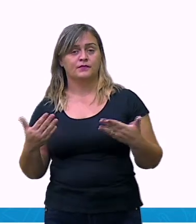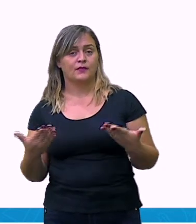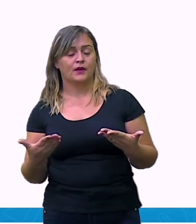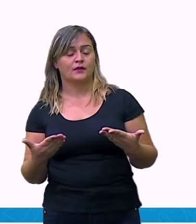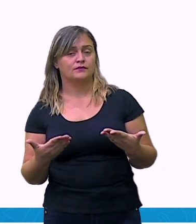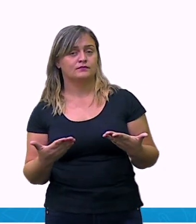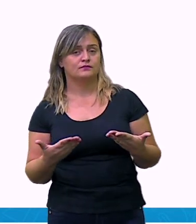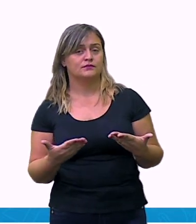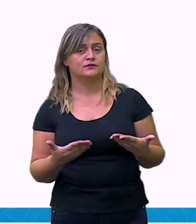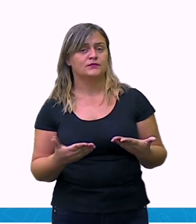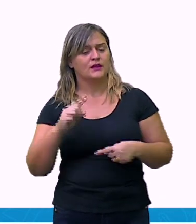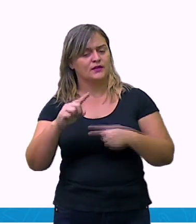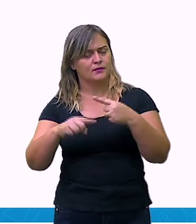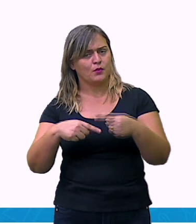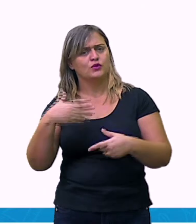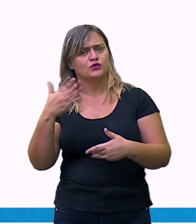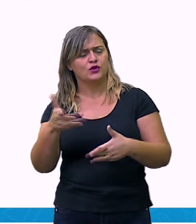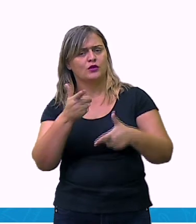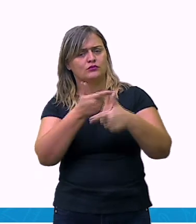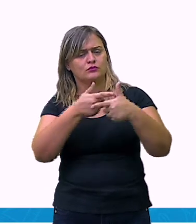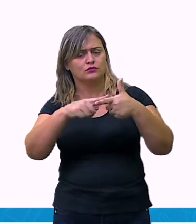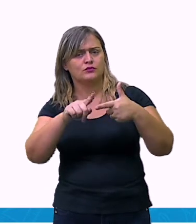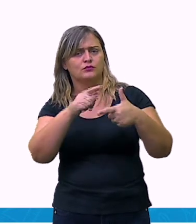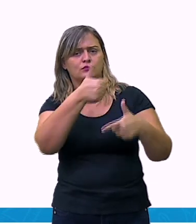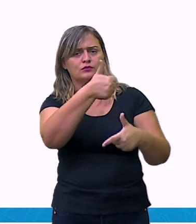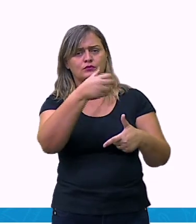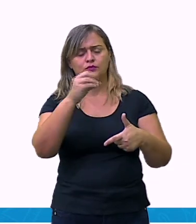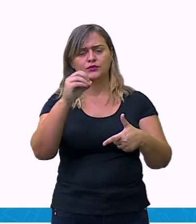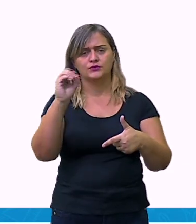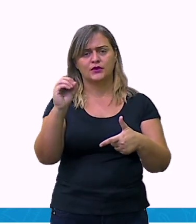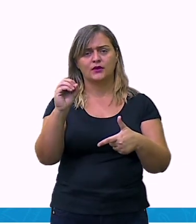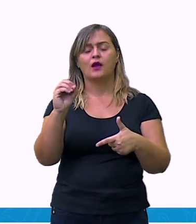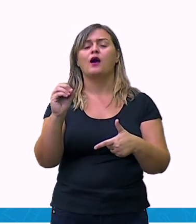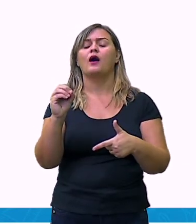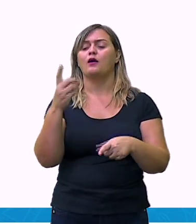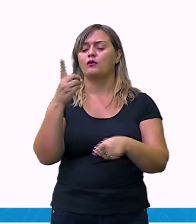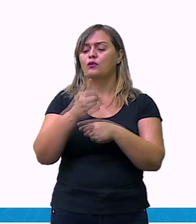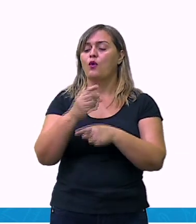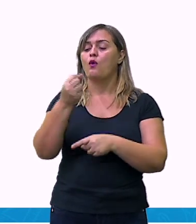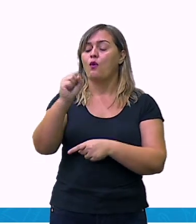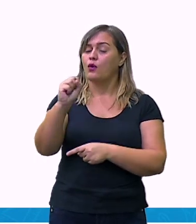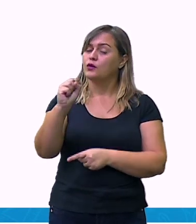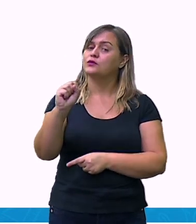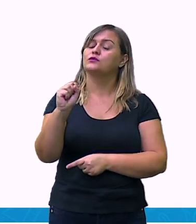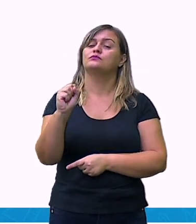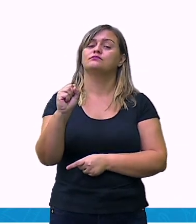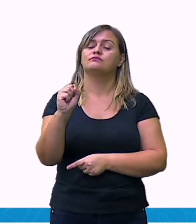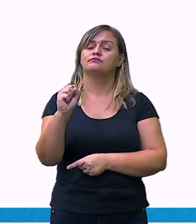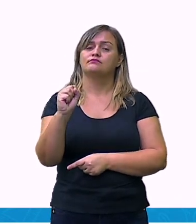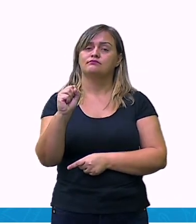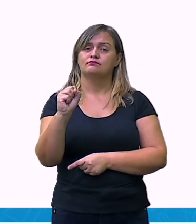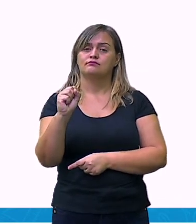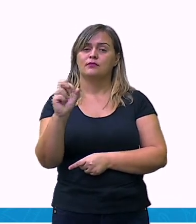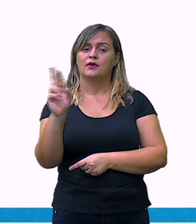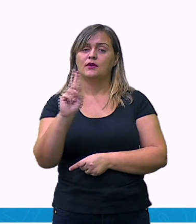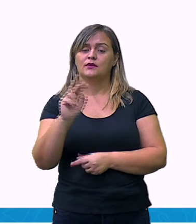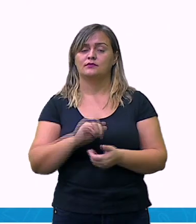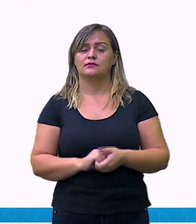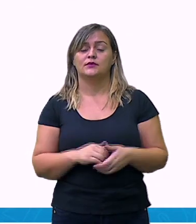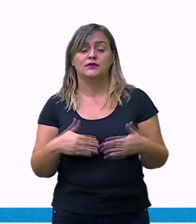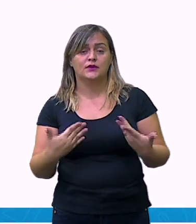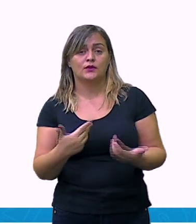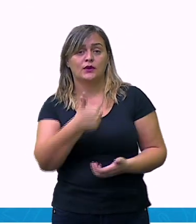dividi por cem, eu cheguei a oito reais. Então, dez por cento de oitenta é igual a oito reais.